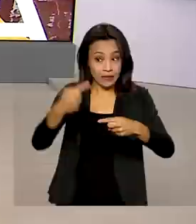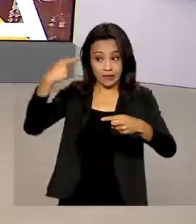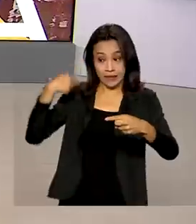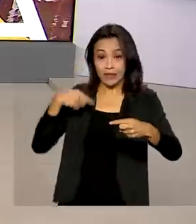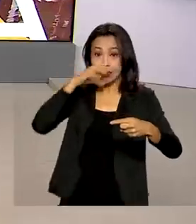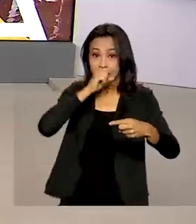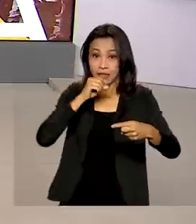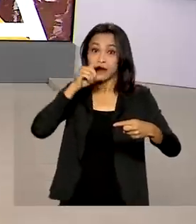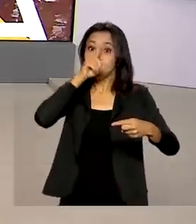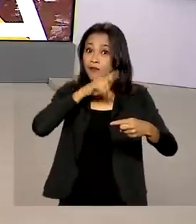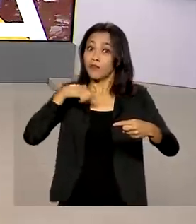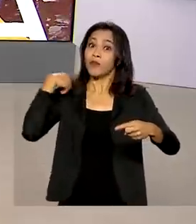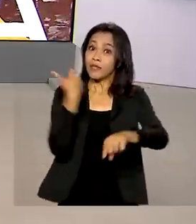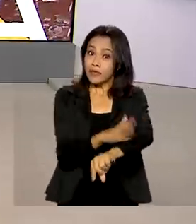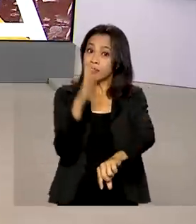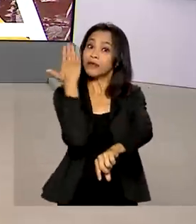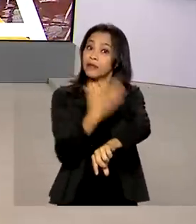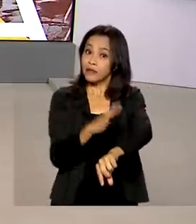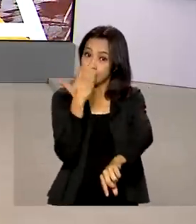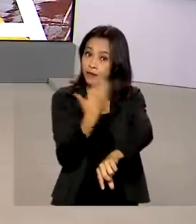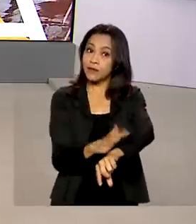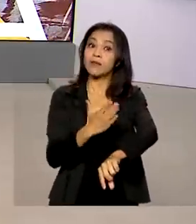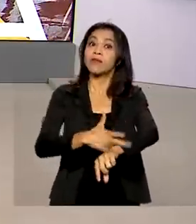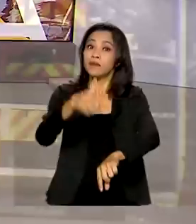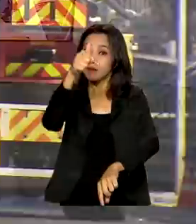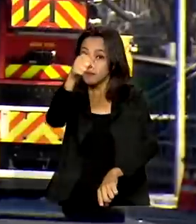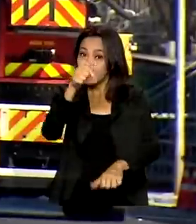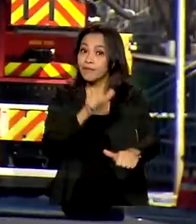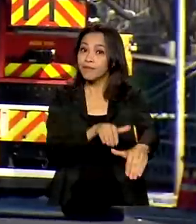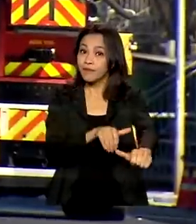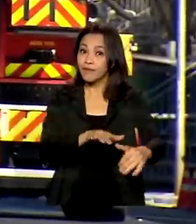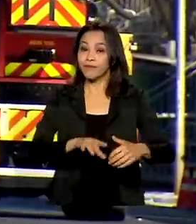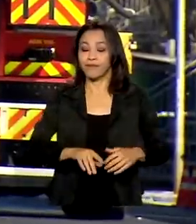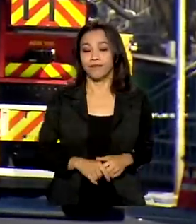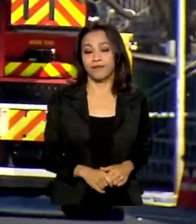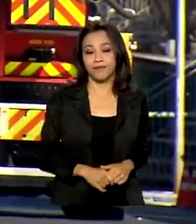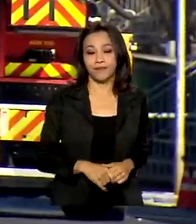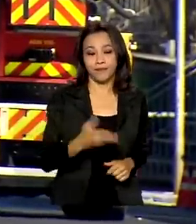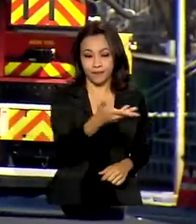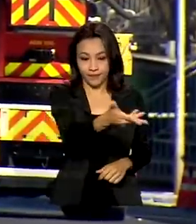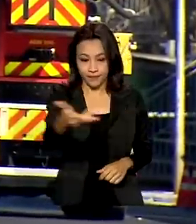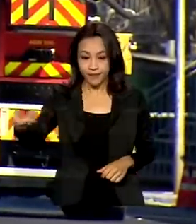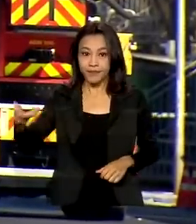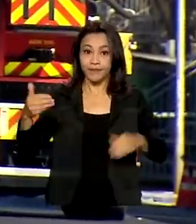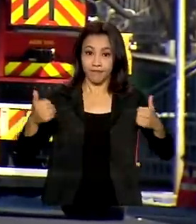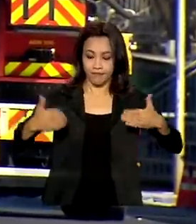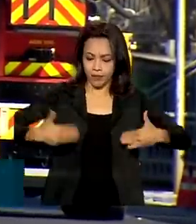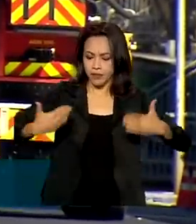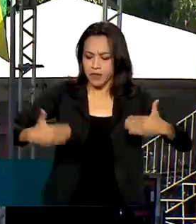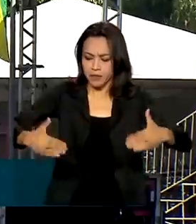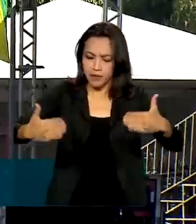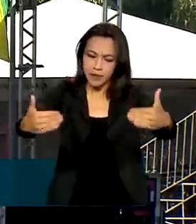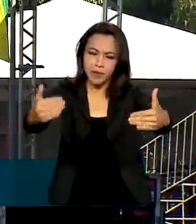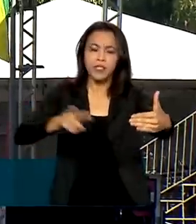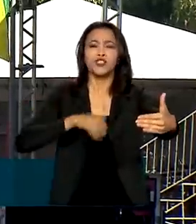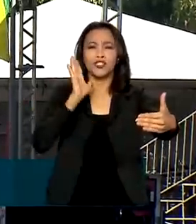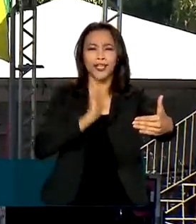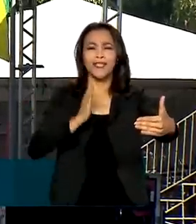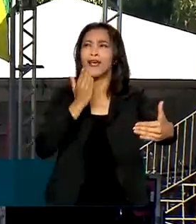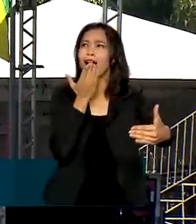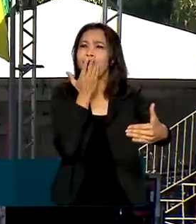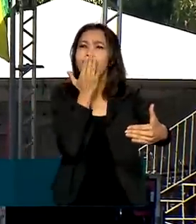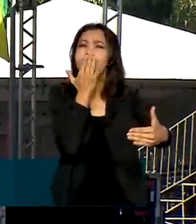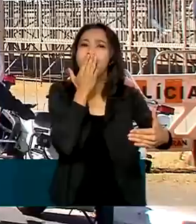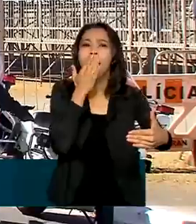de ensaio para o tradicional desfile de 7 de setembro. A esplanada dos ministérios já está vestida de